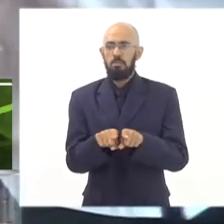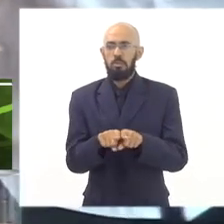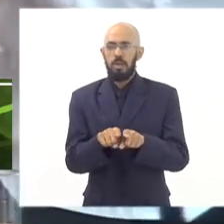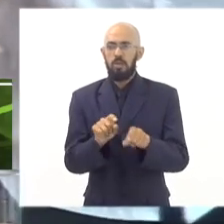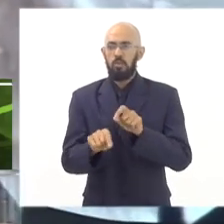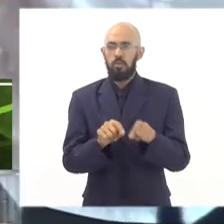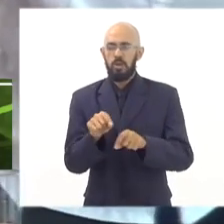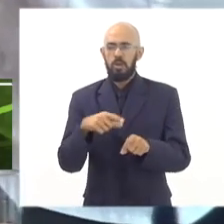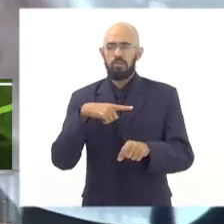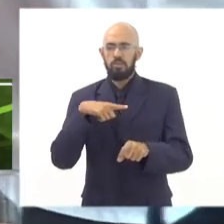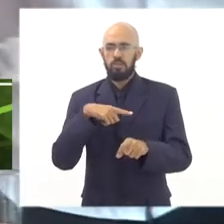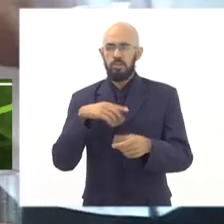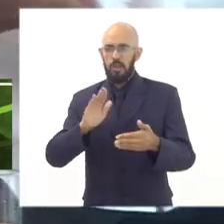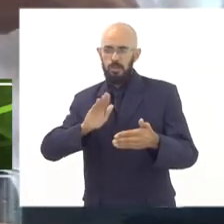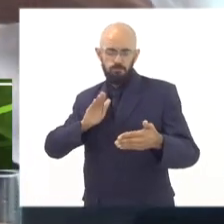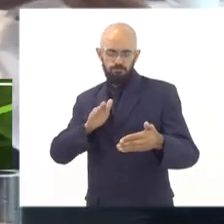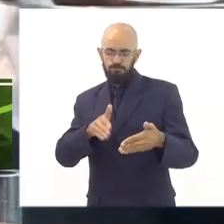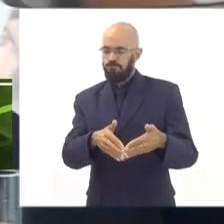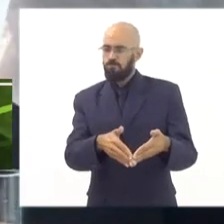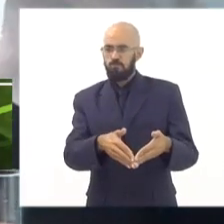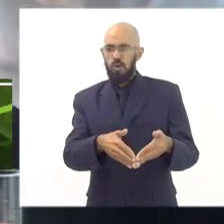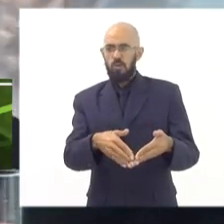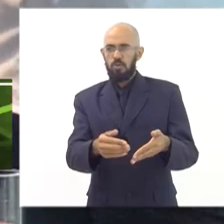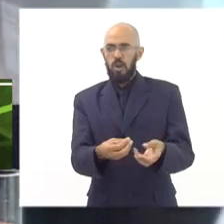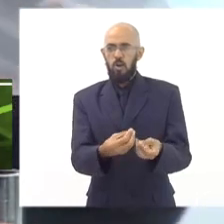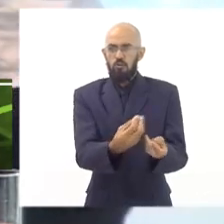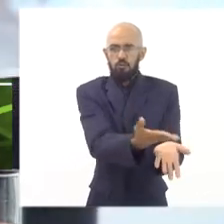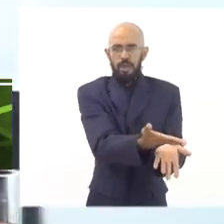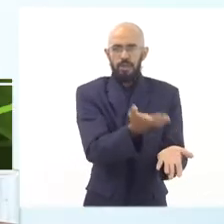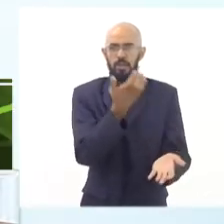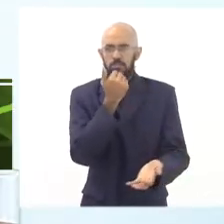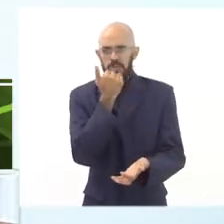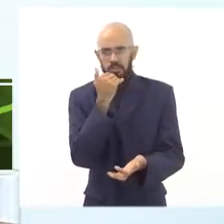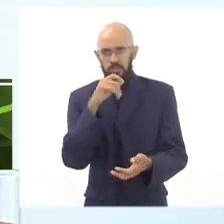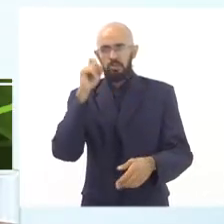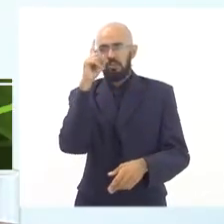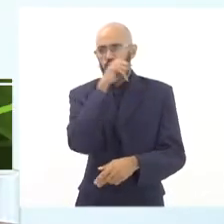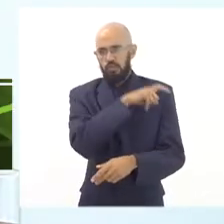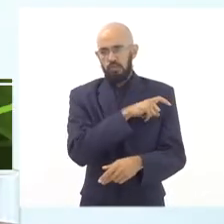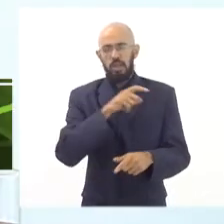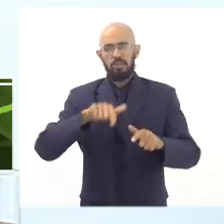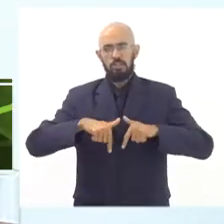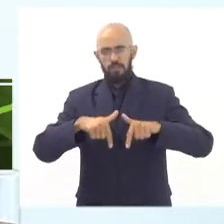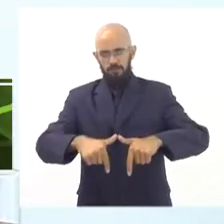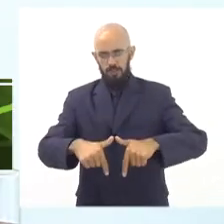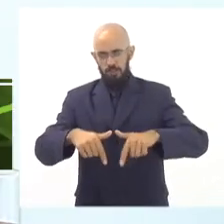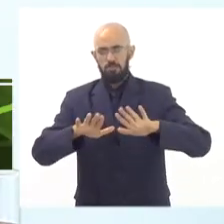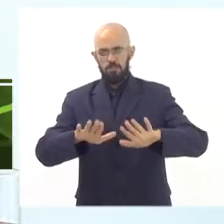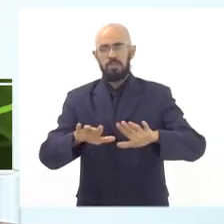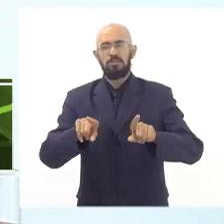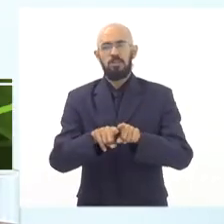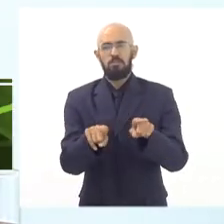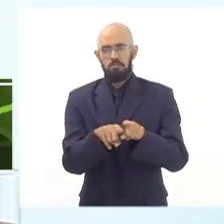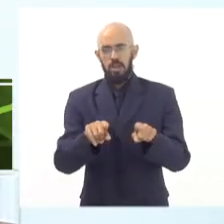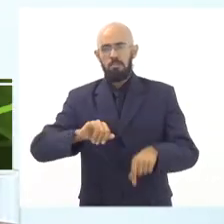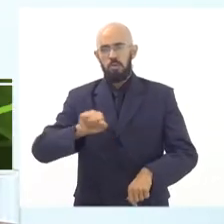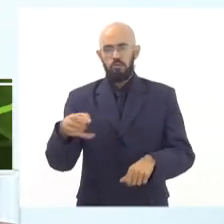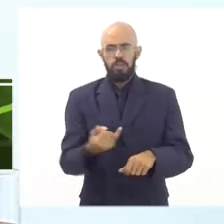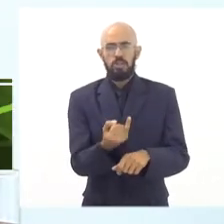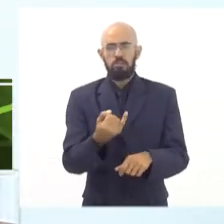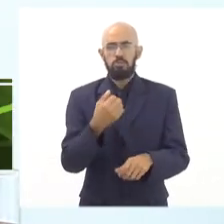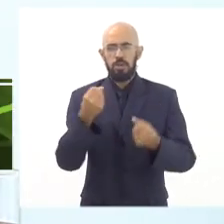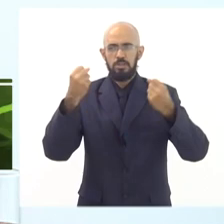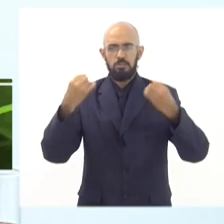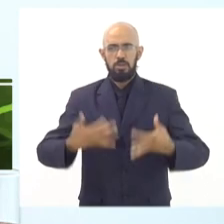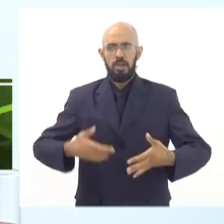ponto mais centrado na oferta da alimentação nesse momento, com essas dificuldades que as escolas estão enfrentando, mas aproveitamos também para colocar